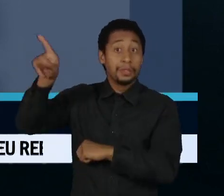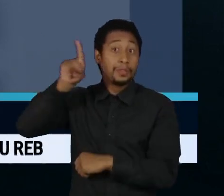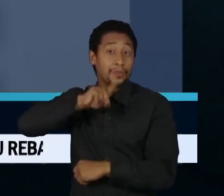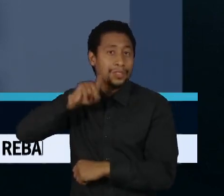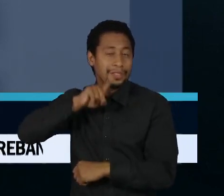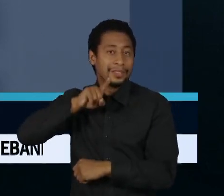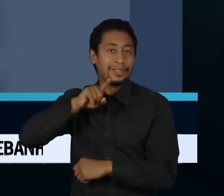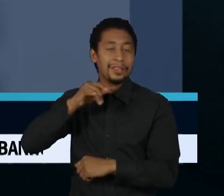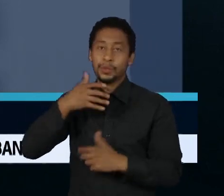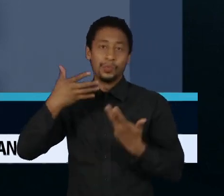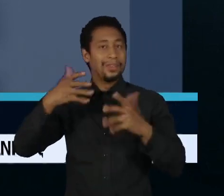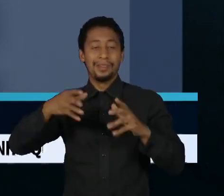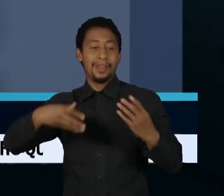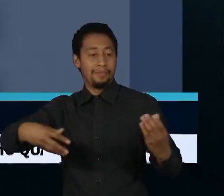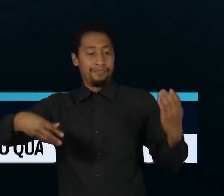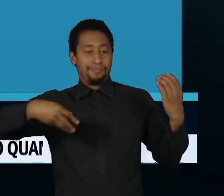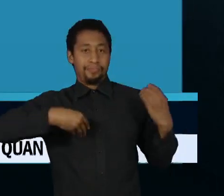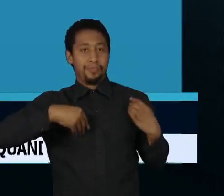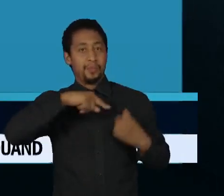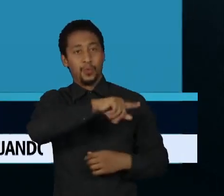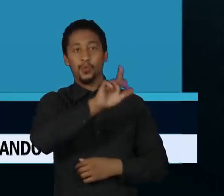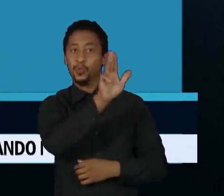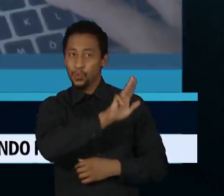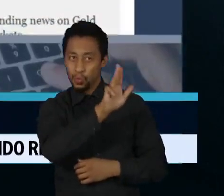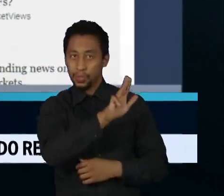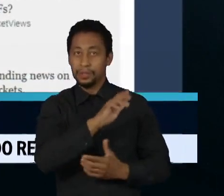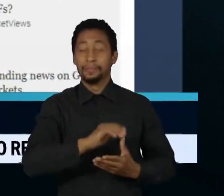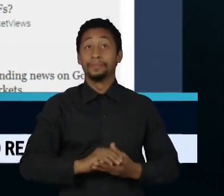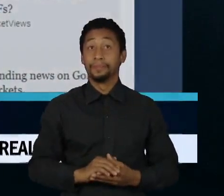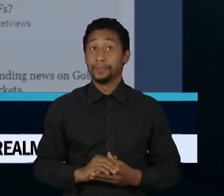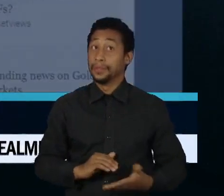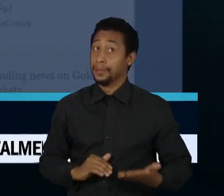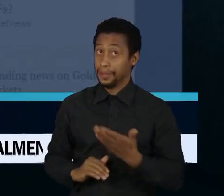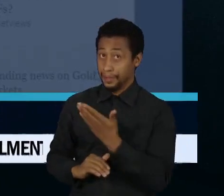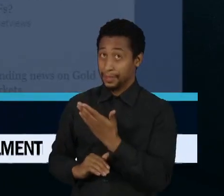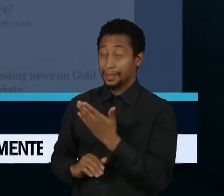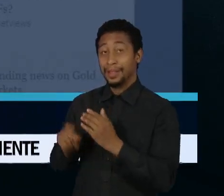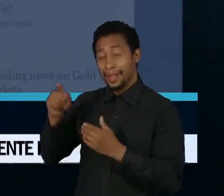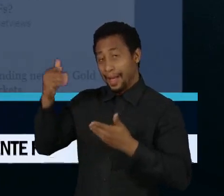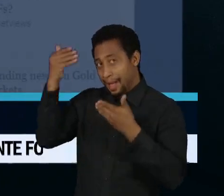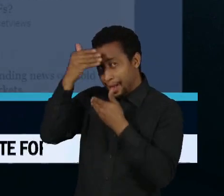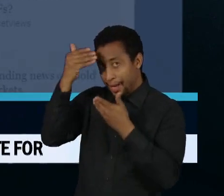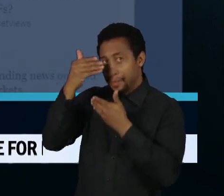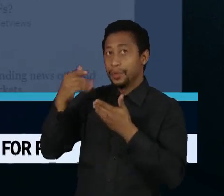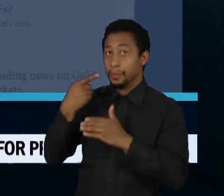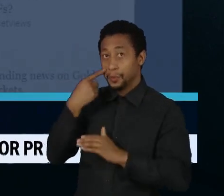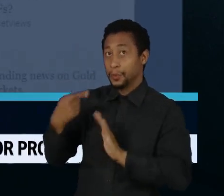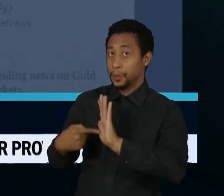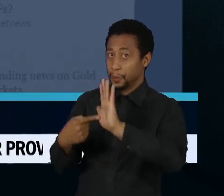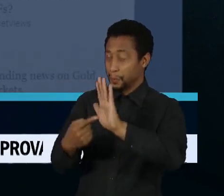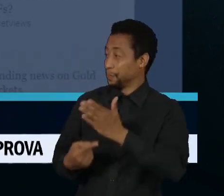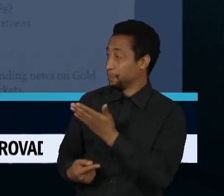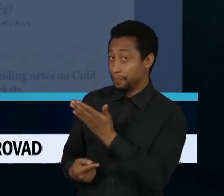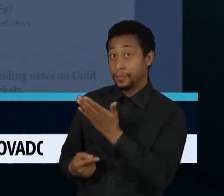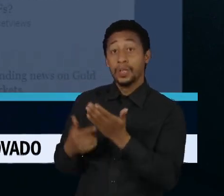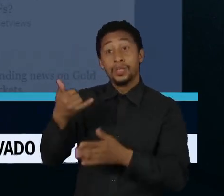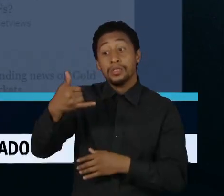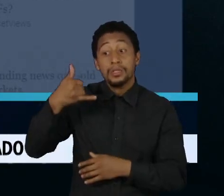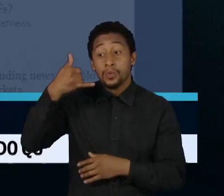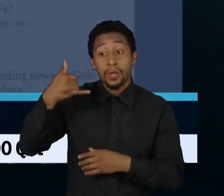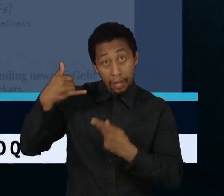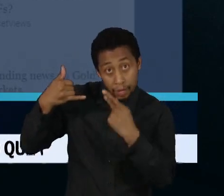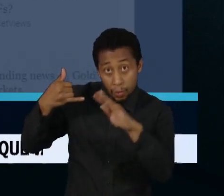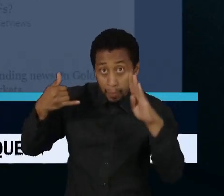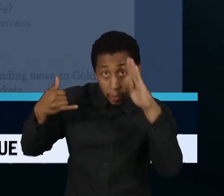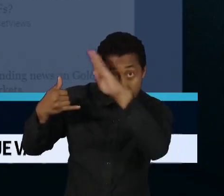a faixa ao eleito Lula. A emissora árabe Al Jazeera destacou o fato de que o telefone celular de Jair